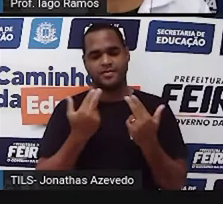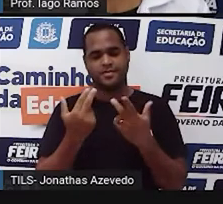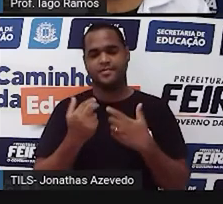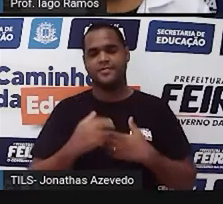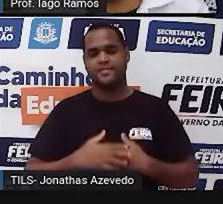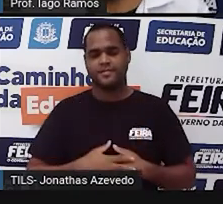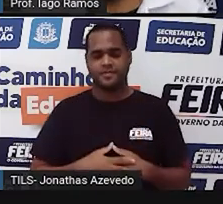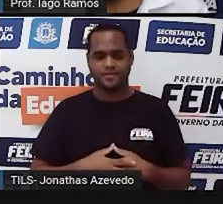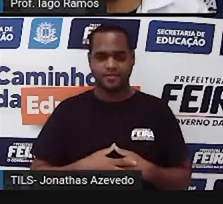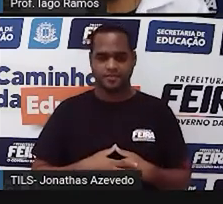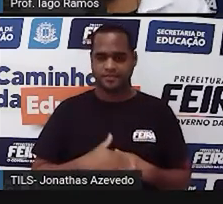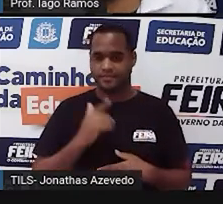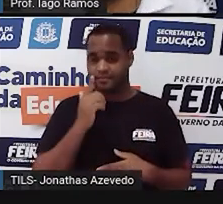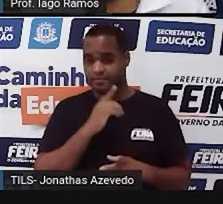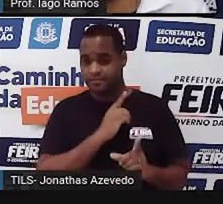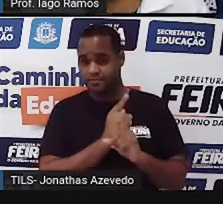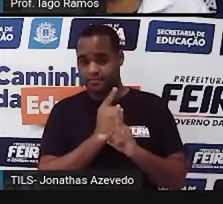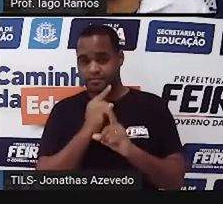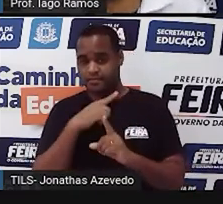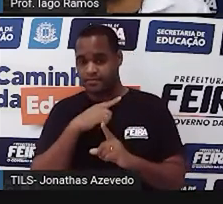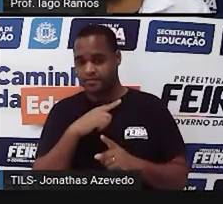E aí, conseguiu achar esse?